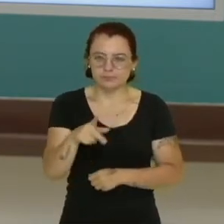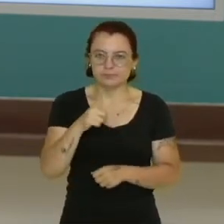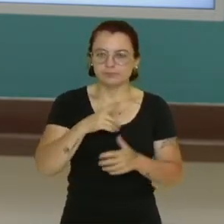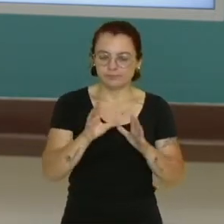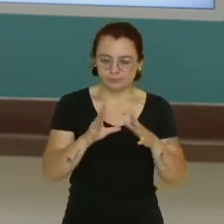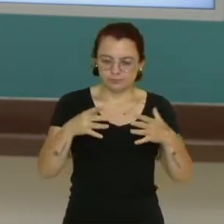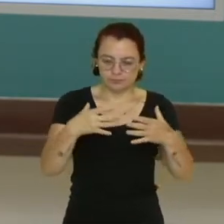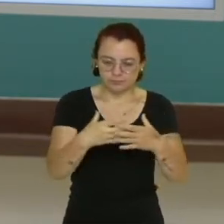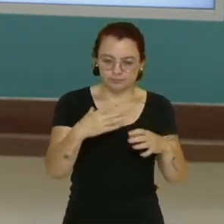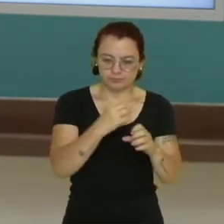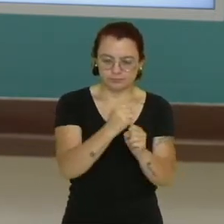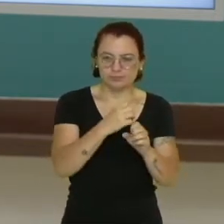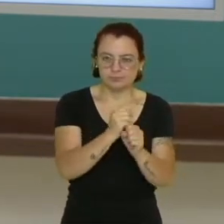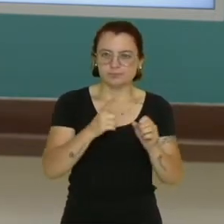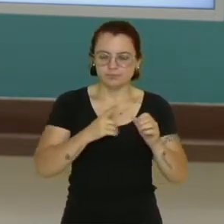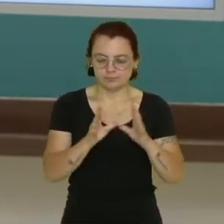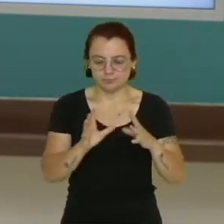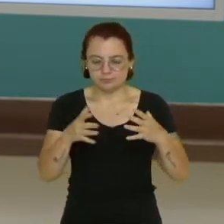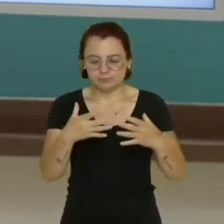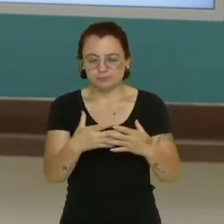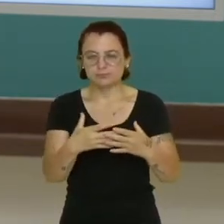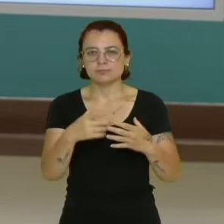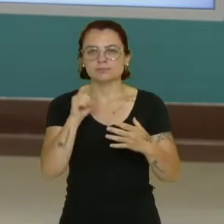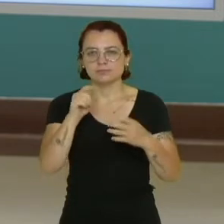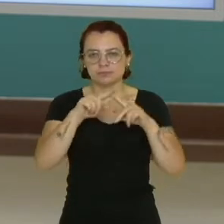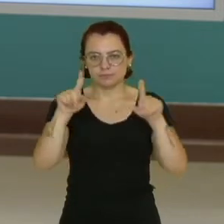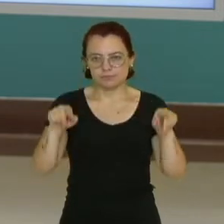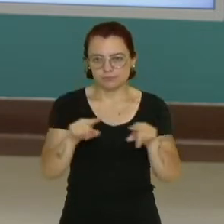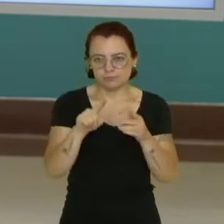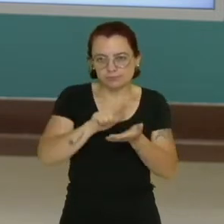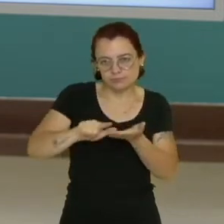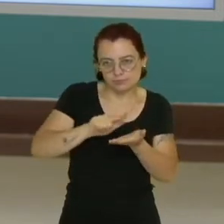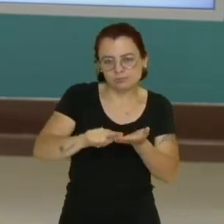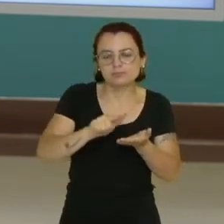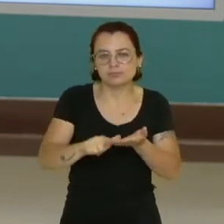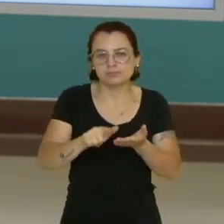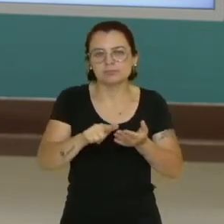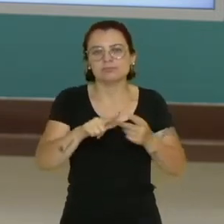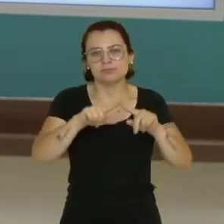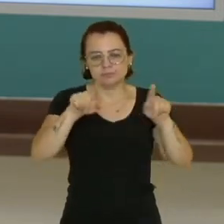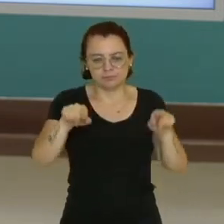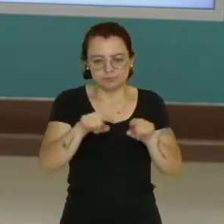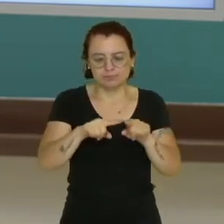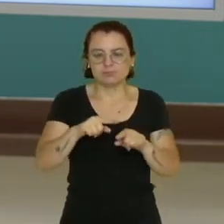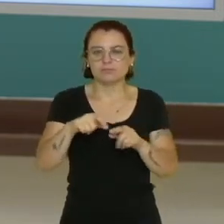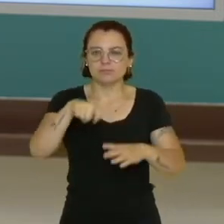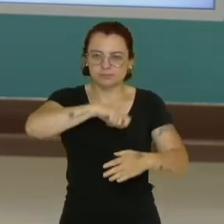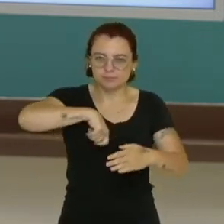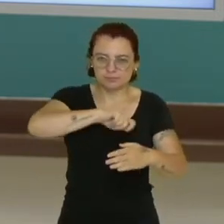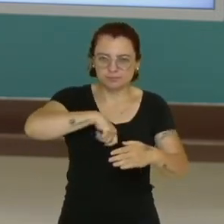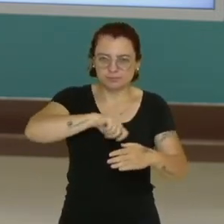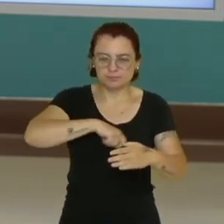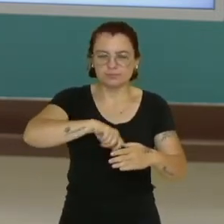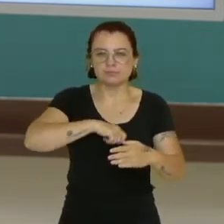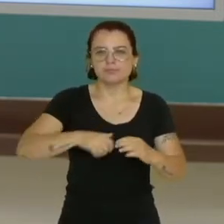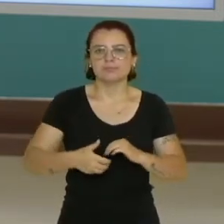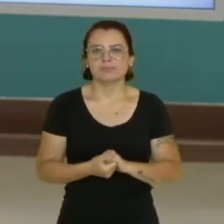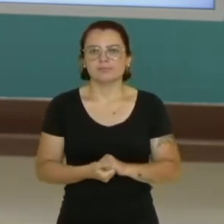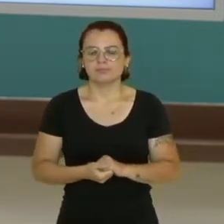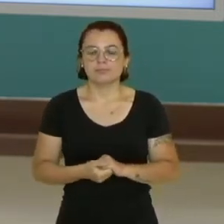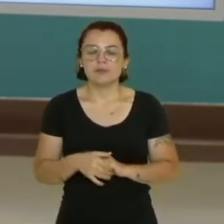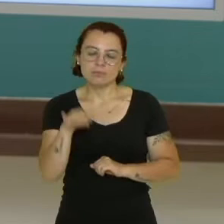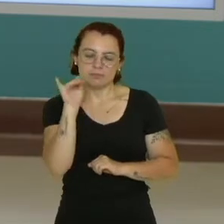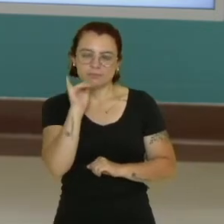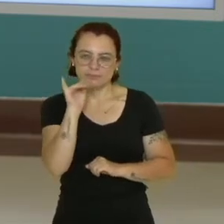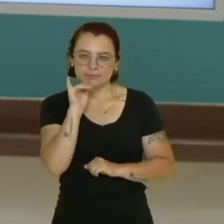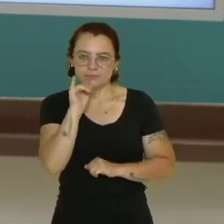os funcionários de manutenção e limpeza. Há uma enorme quantidade de pessoas relacionadas a um turno escolar, por exemplo, o turno